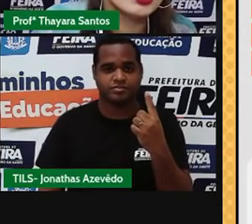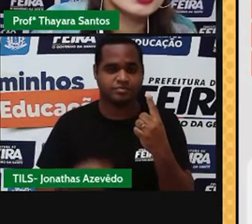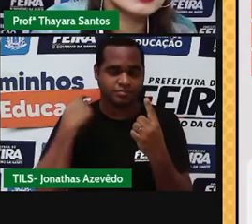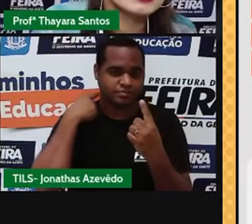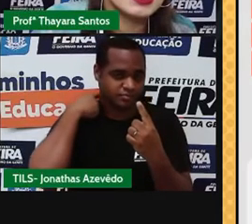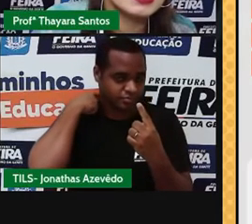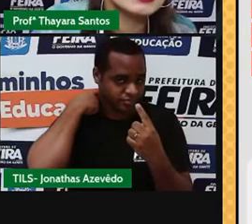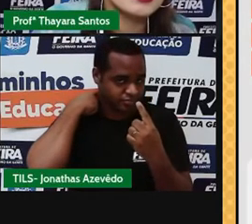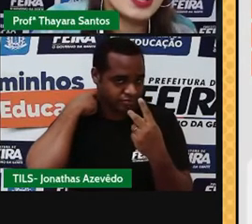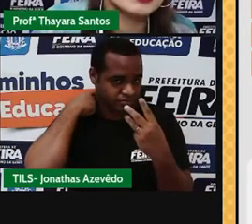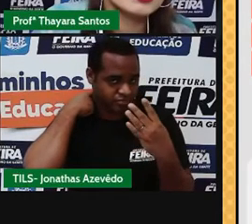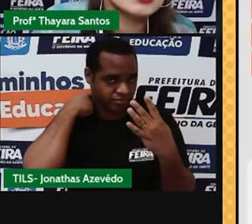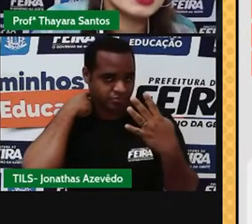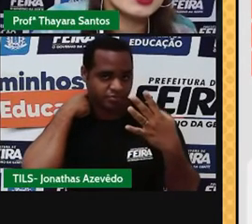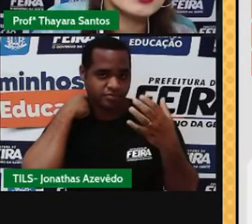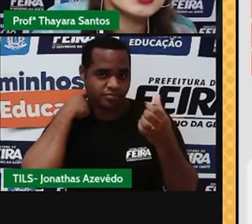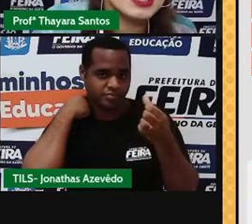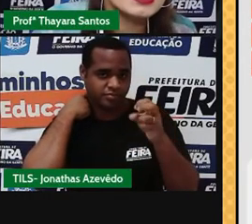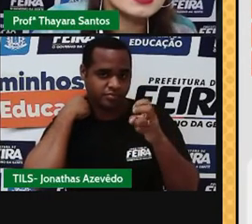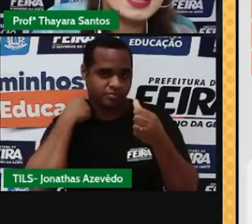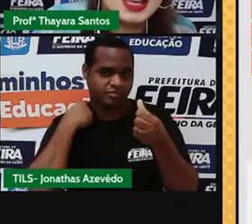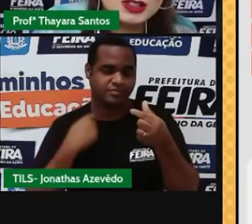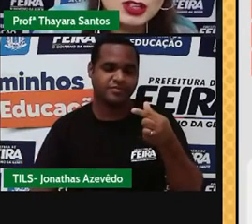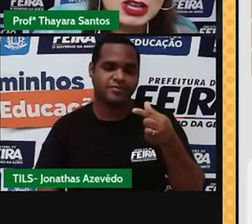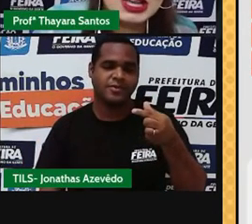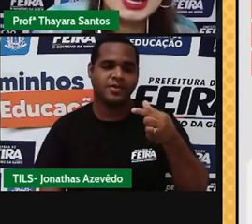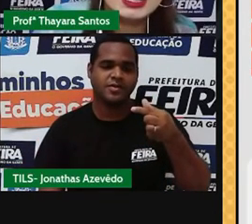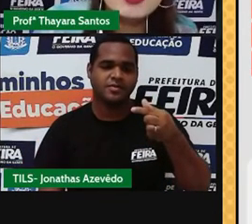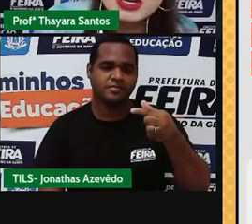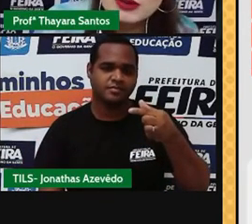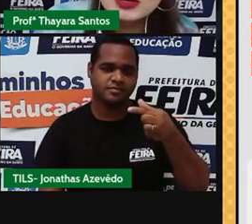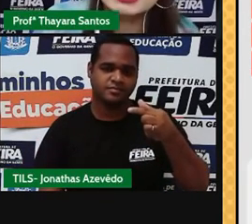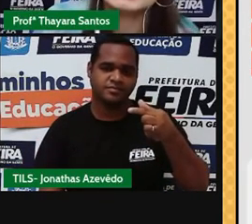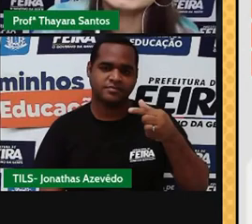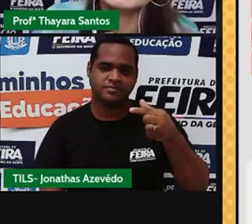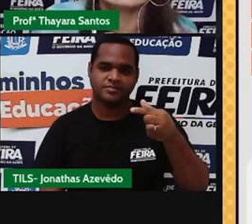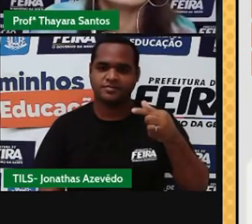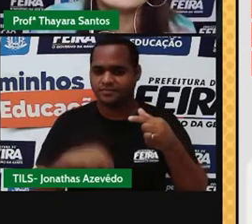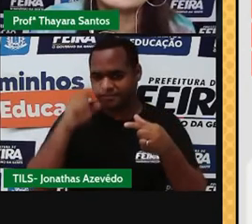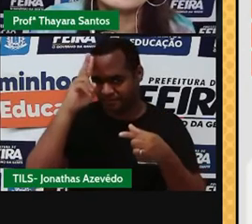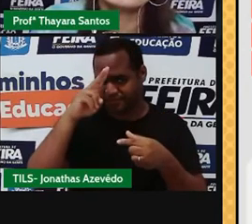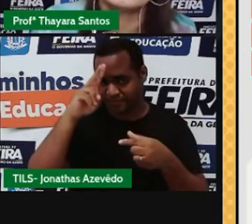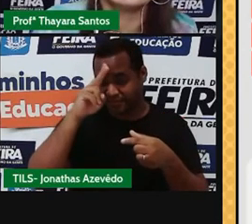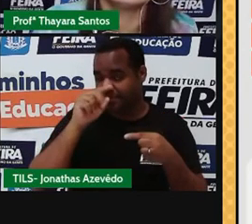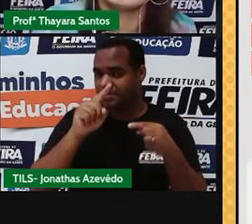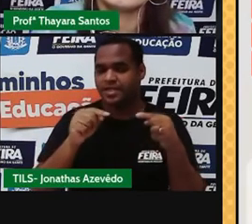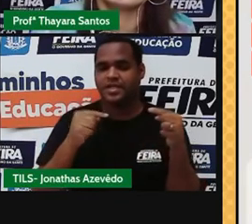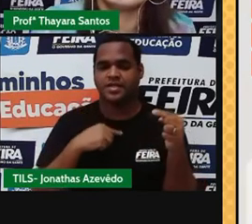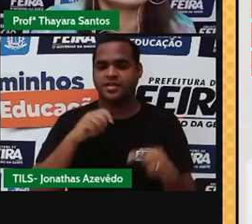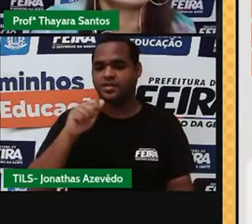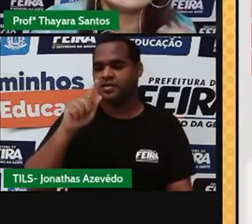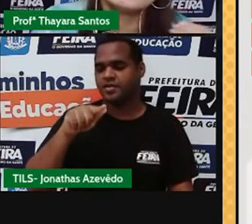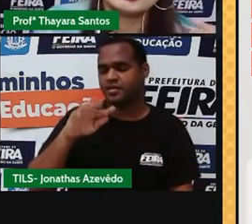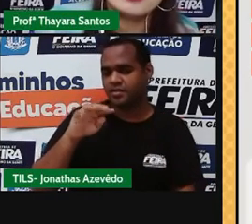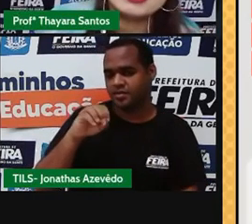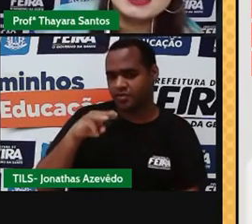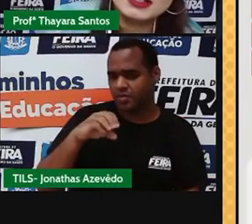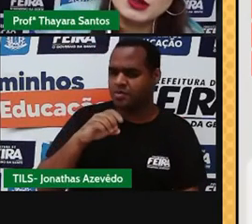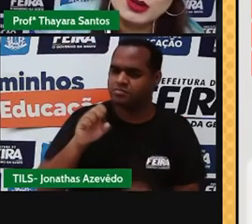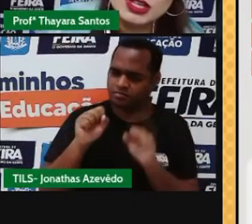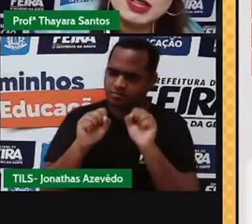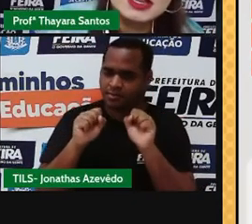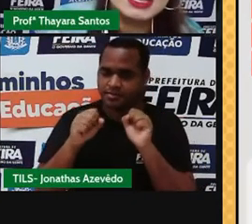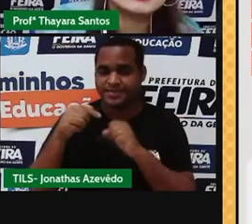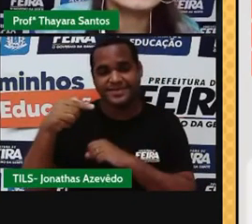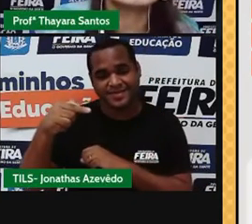2, 3, 4, 5, 6, 7. Lembram que os átomos podem ter até 7 camadas